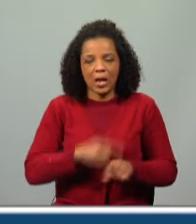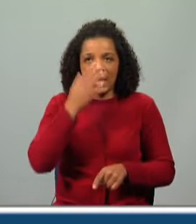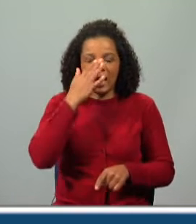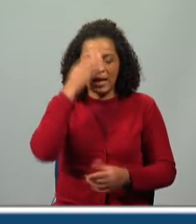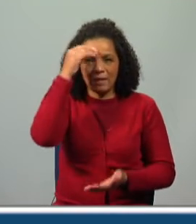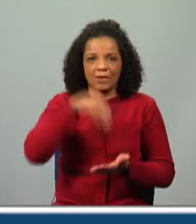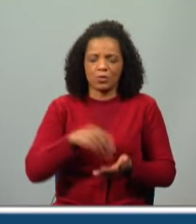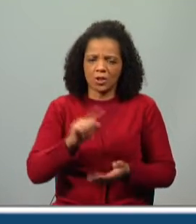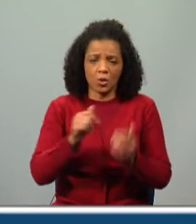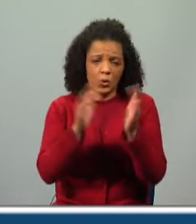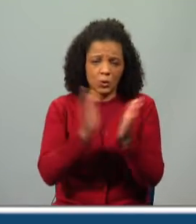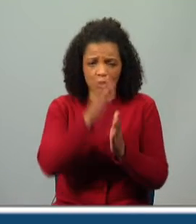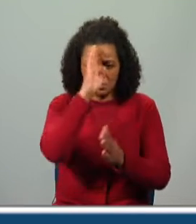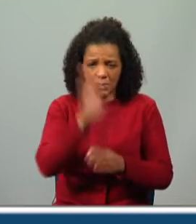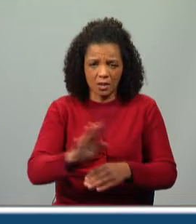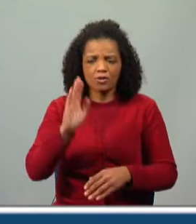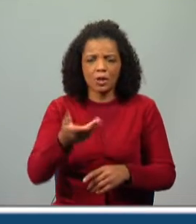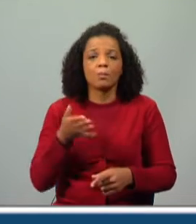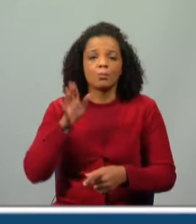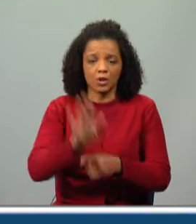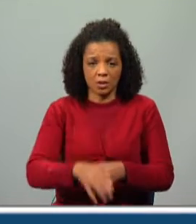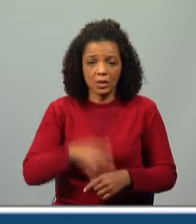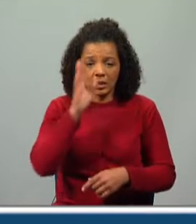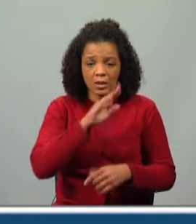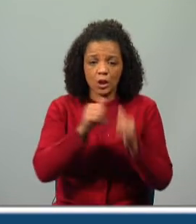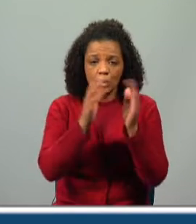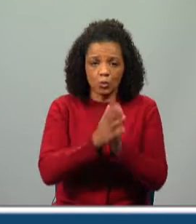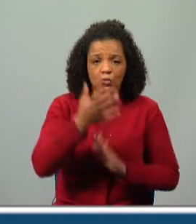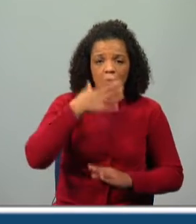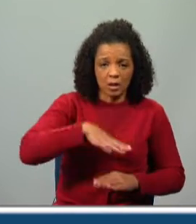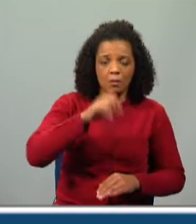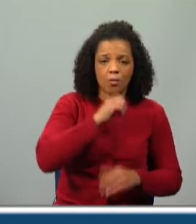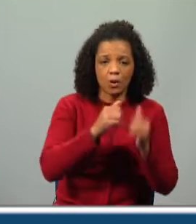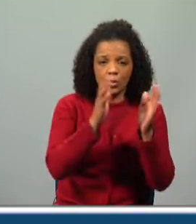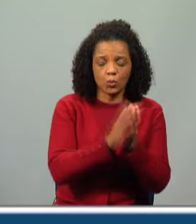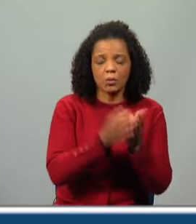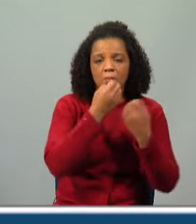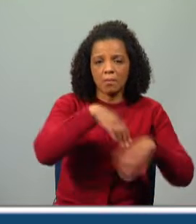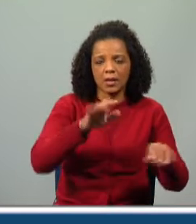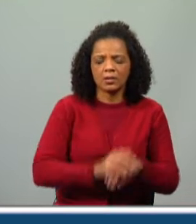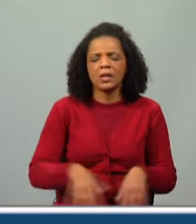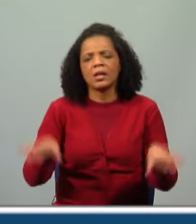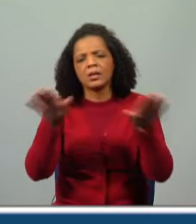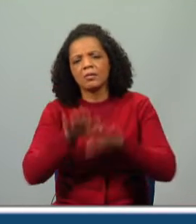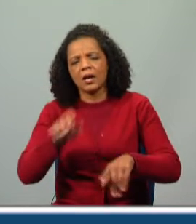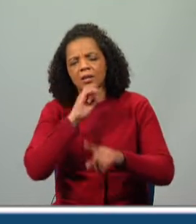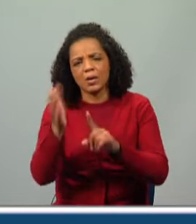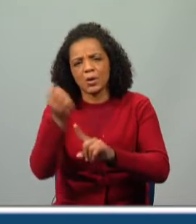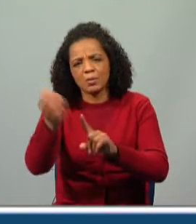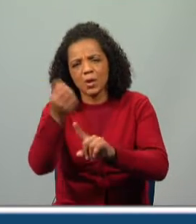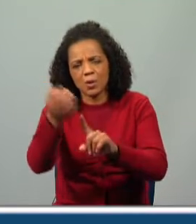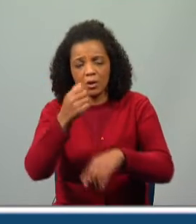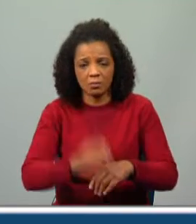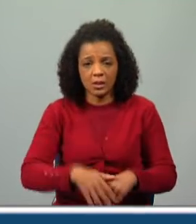tivesse inventado. Por exemplo, quem tudo quer, tudo perde. Devagar se vai ao longe. Nem tudo que